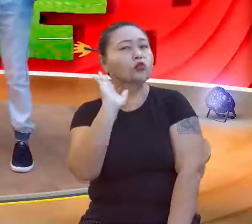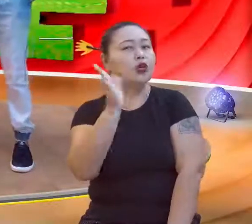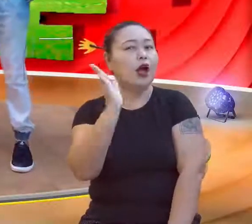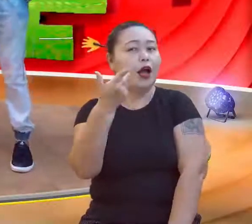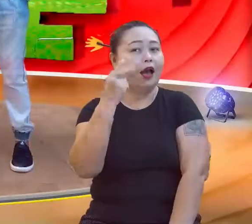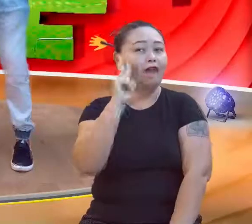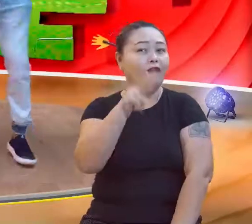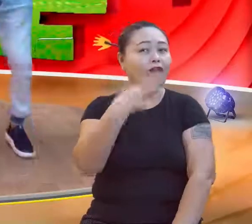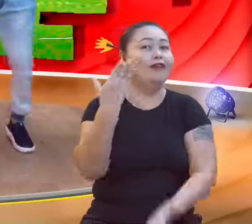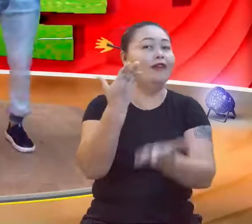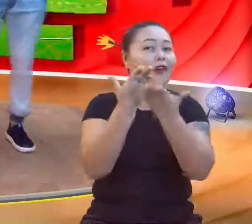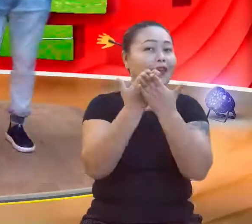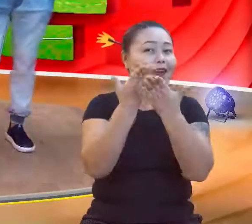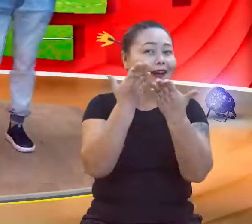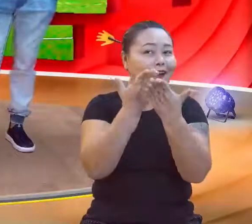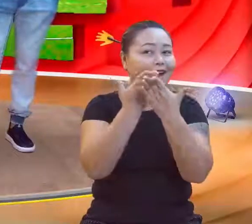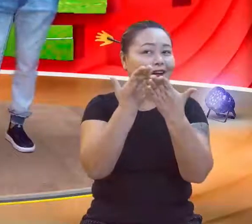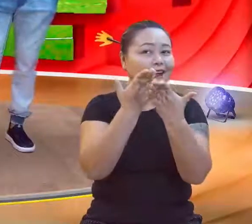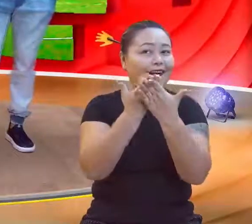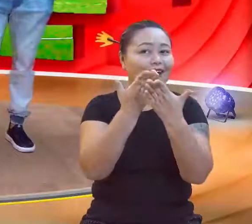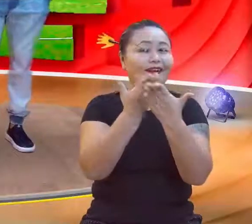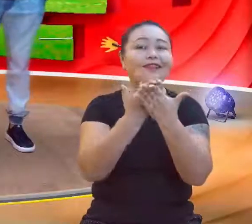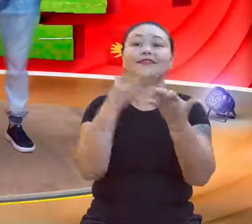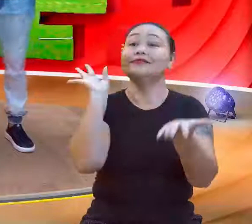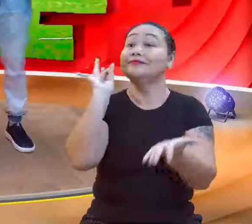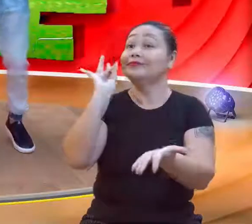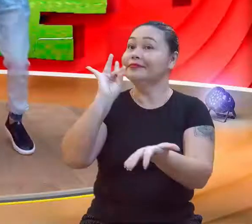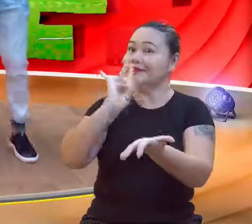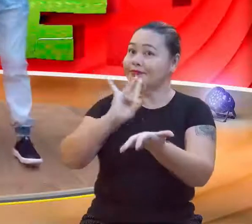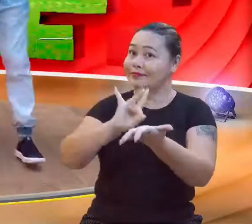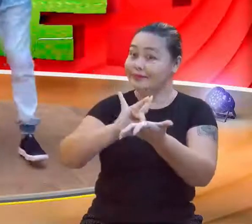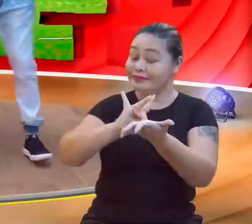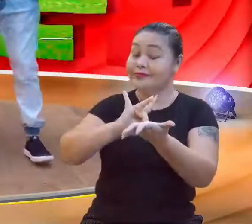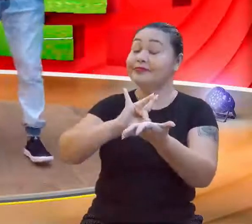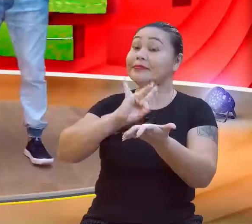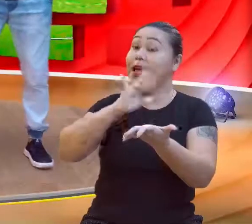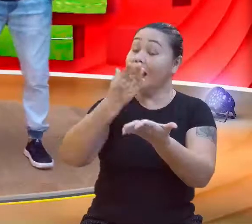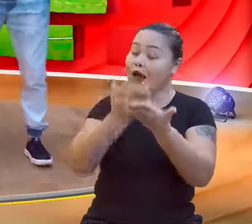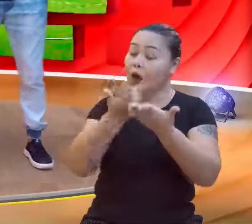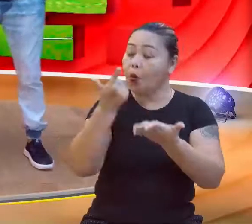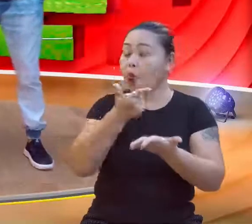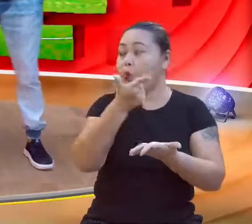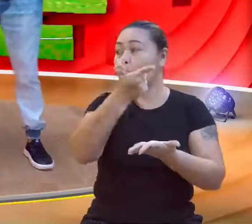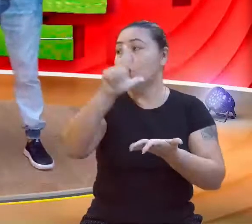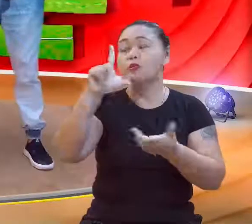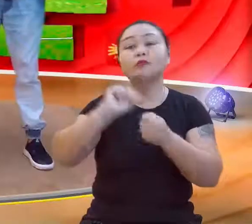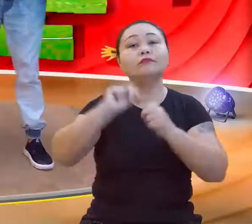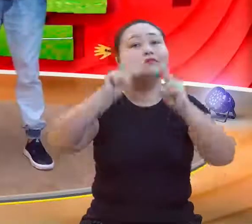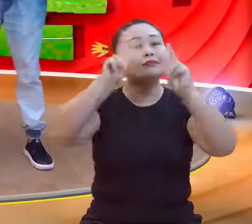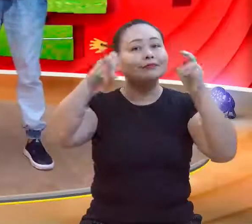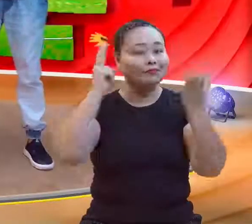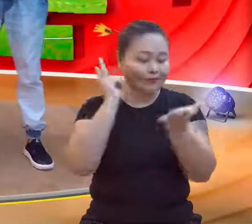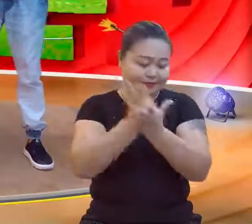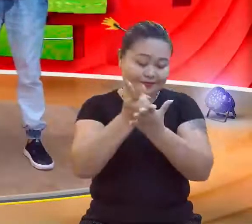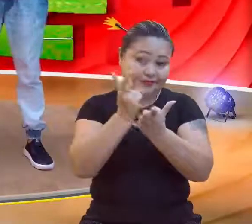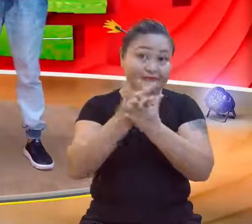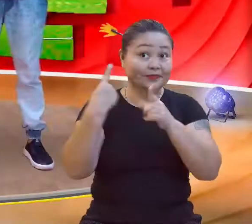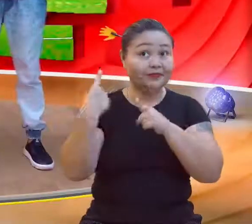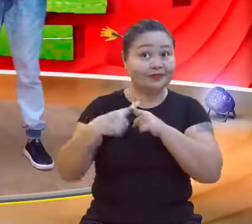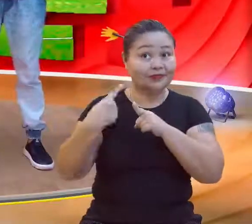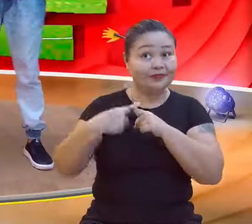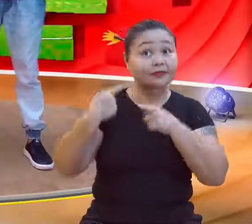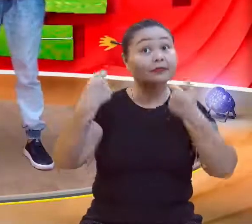vi essa aula. Na verdade, a aula é outra, mas o assunto ainda é o mesmo. É o mesmo. Porque vocês